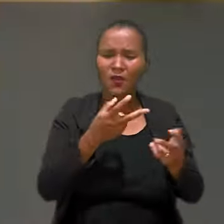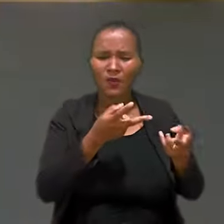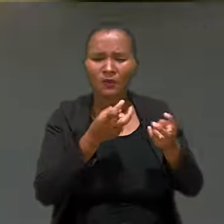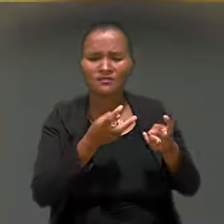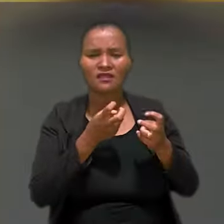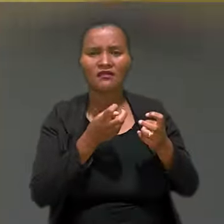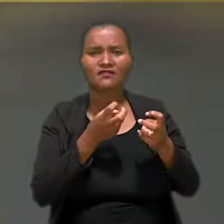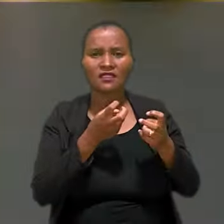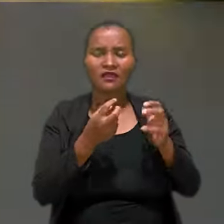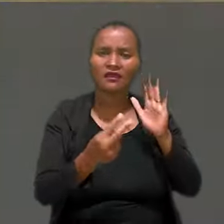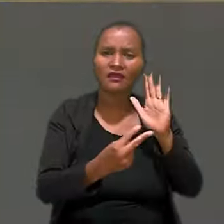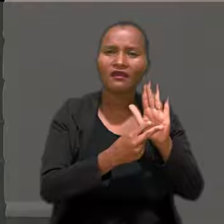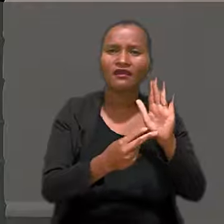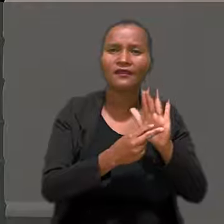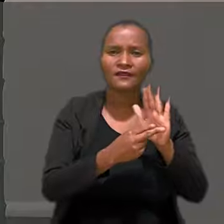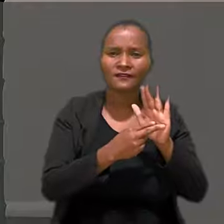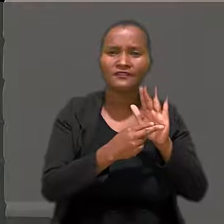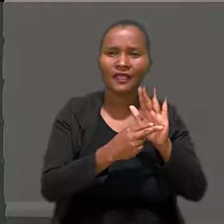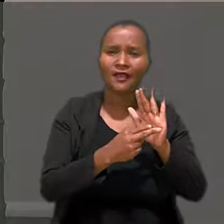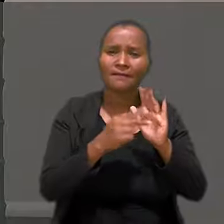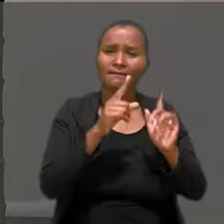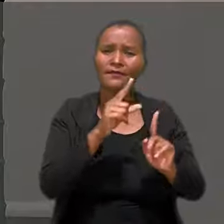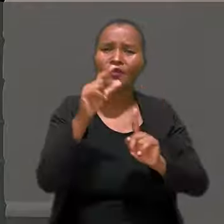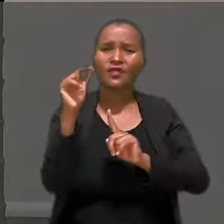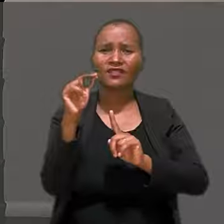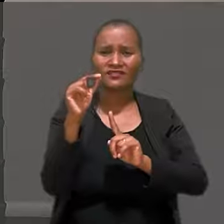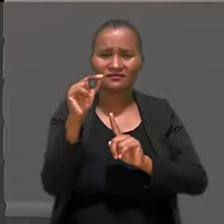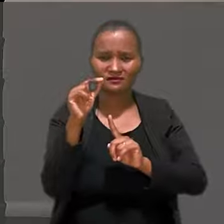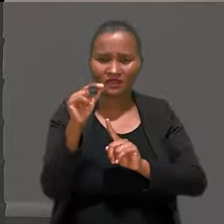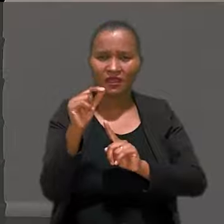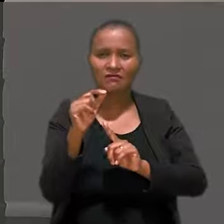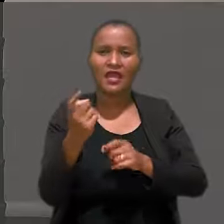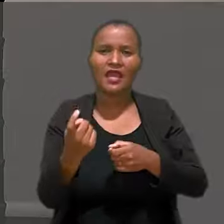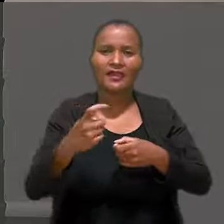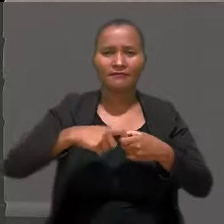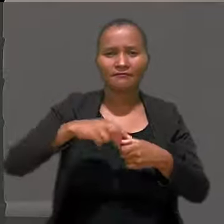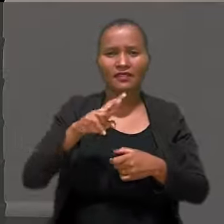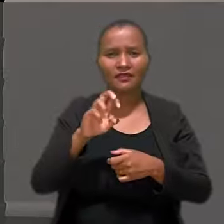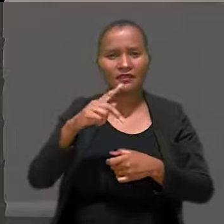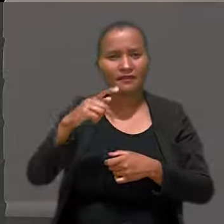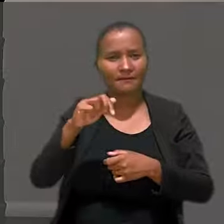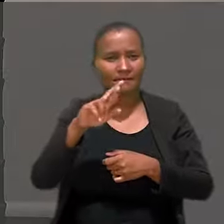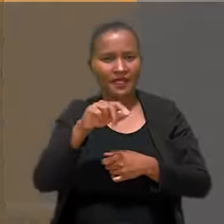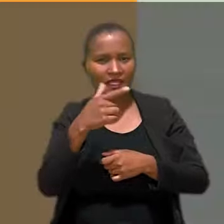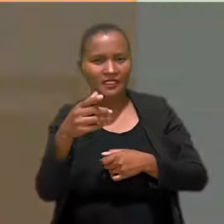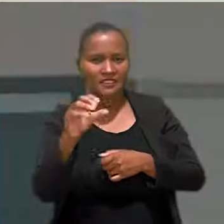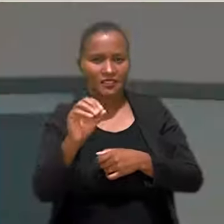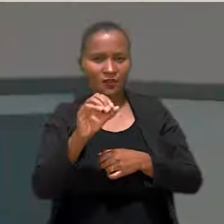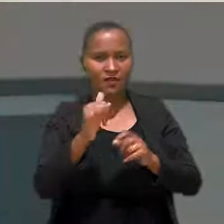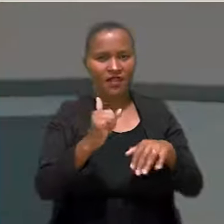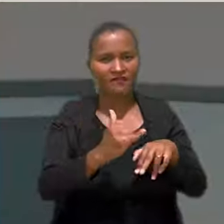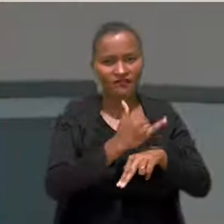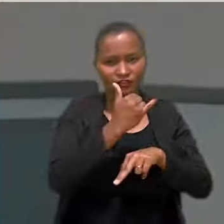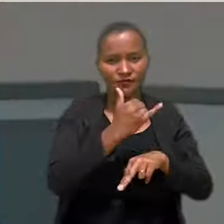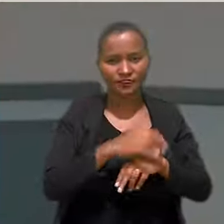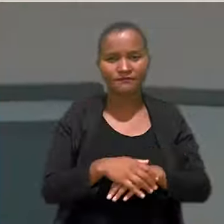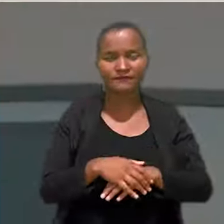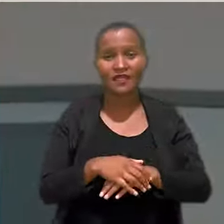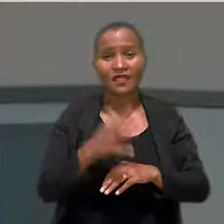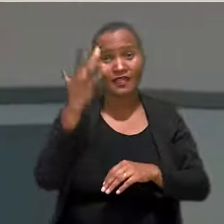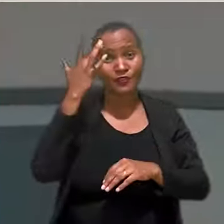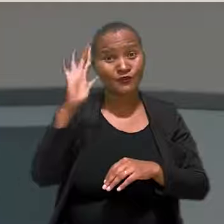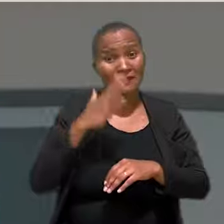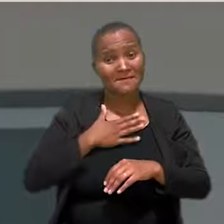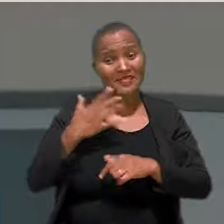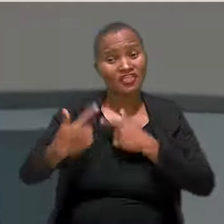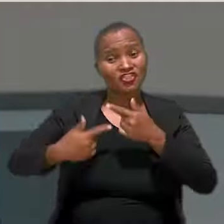observe, preste atenção e priorize a reparação à vítima nesses casos. Eu não sei se a minha geração,